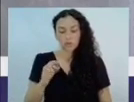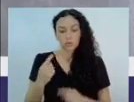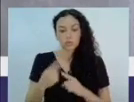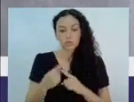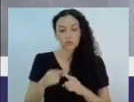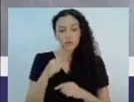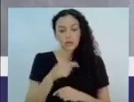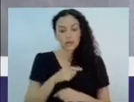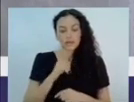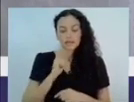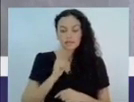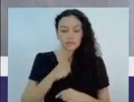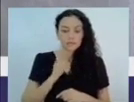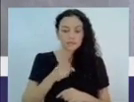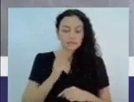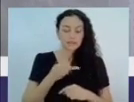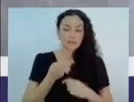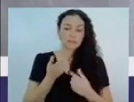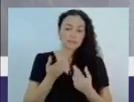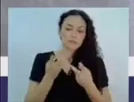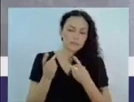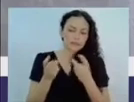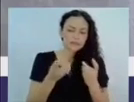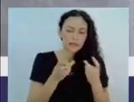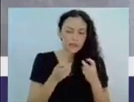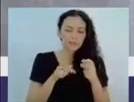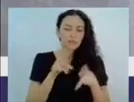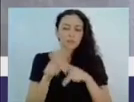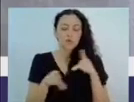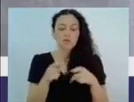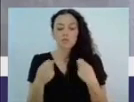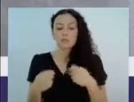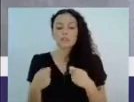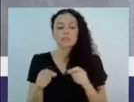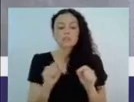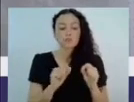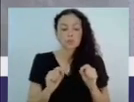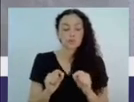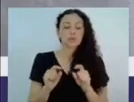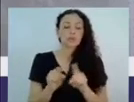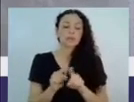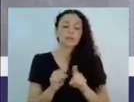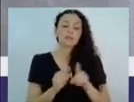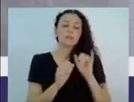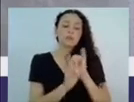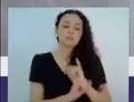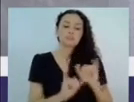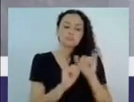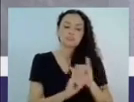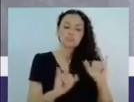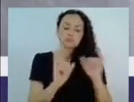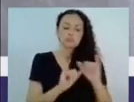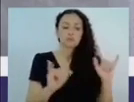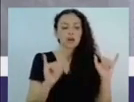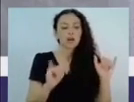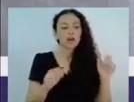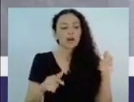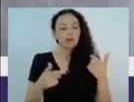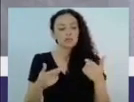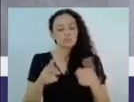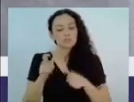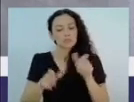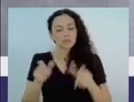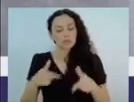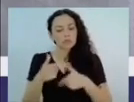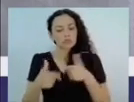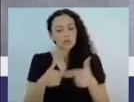demandas da cidade para ajudar a população e divulgar o trabalho de pessoas também. Então, é isso, seu presidente.